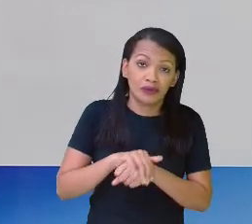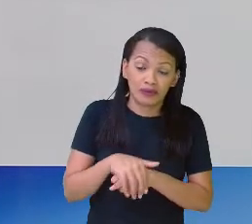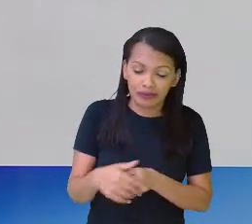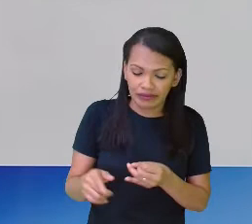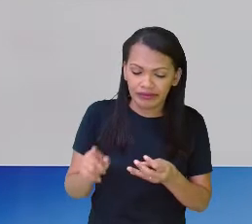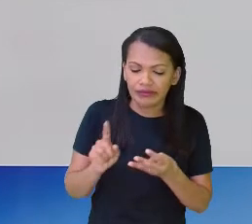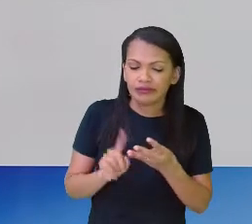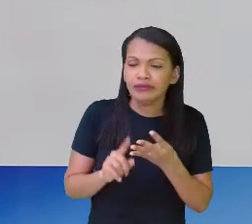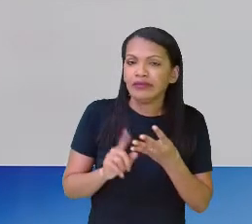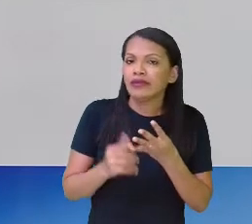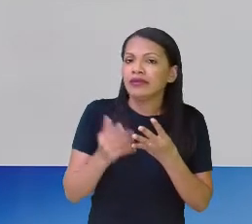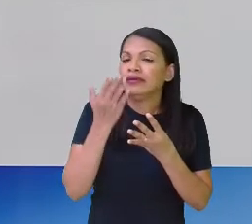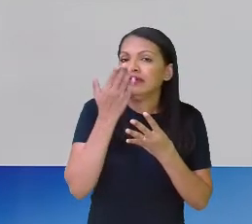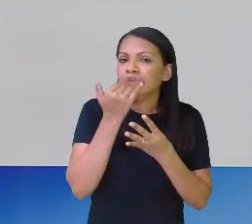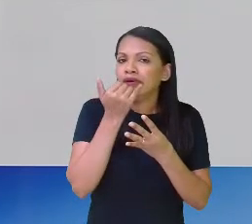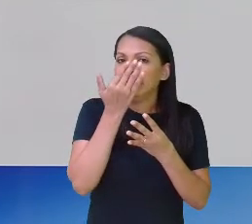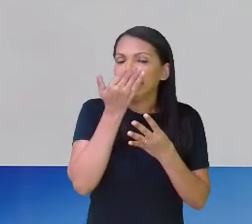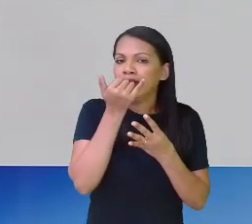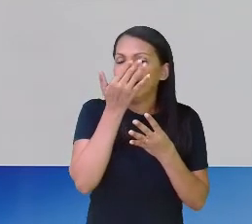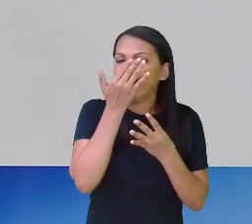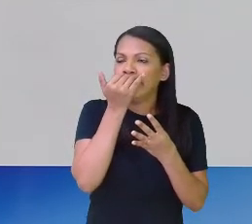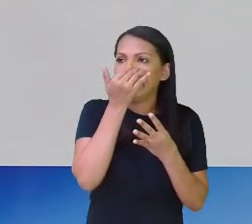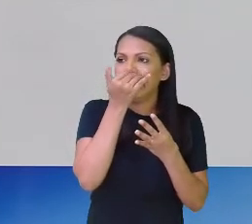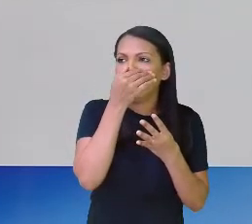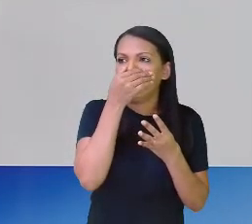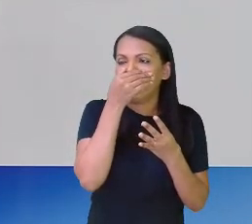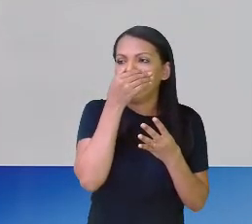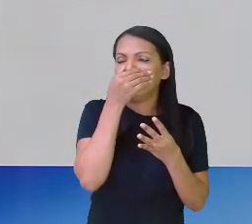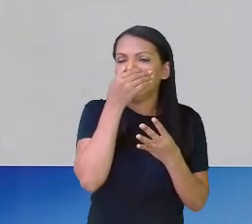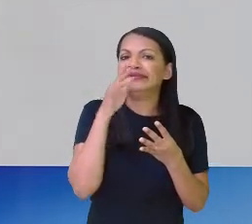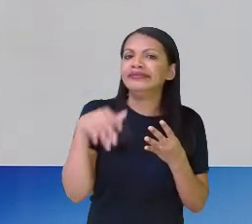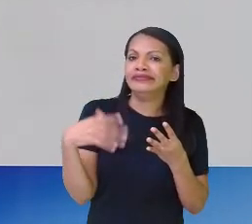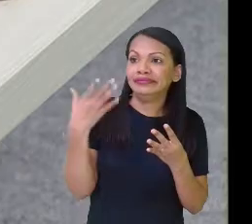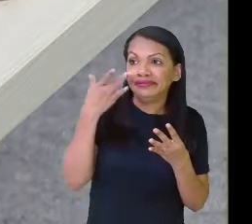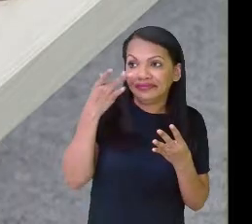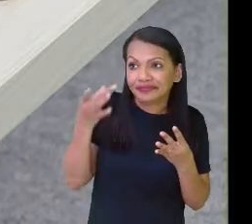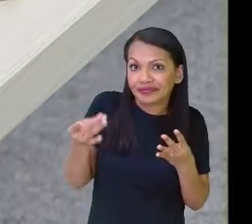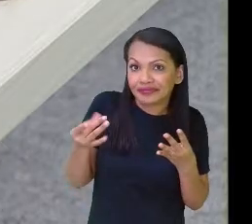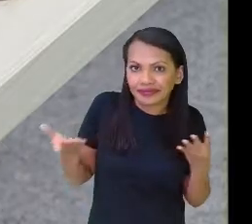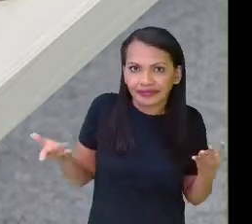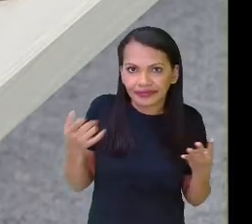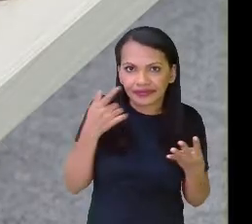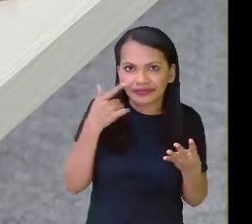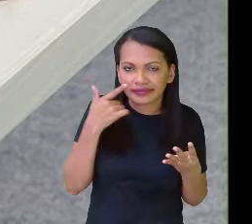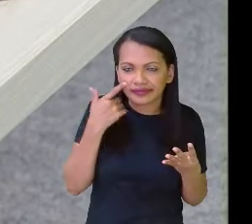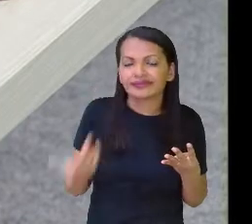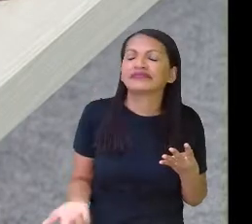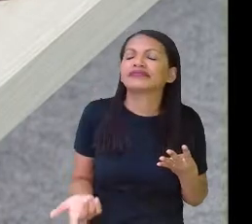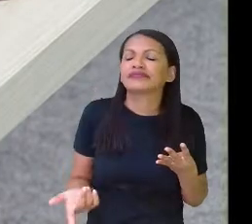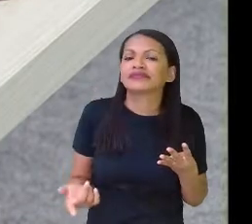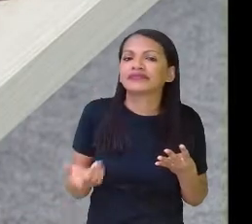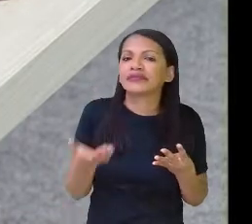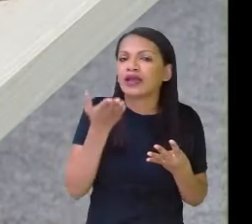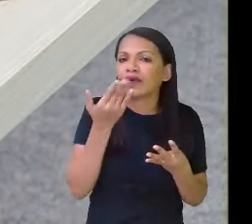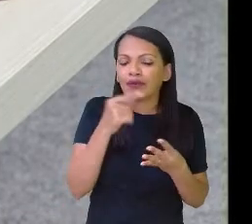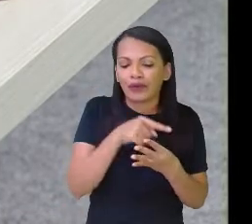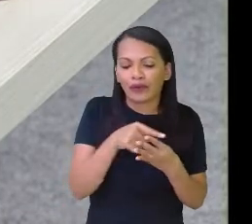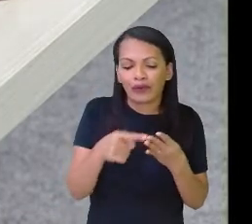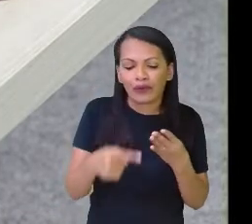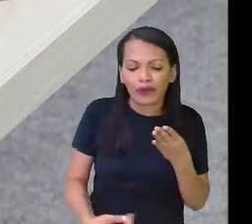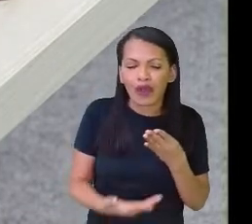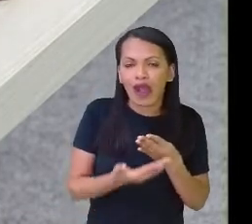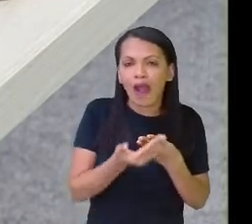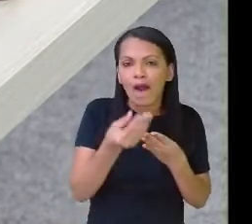abriu a embalagem dela e comeu mais um pedaço. Presta atenção. Então, Carol comeu quatro partes.